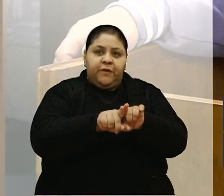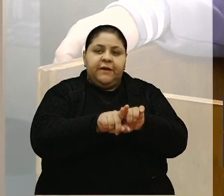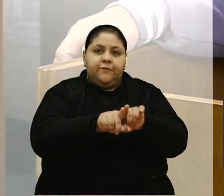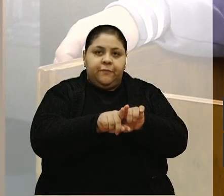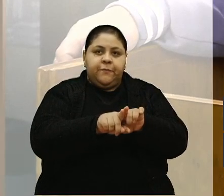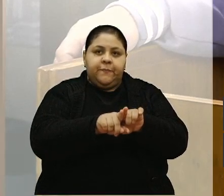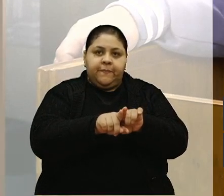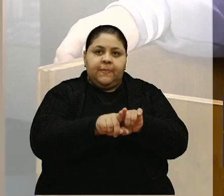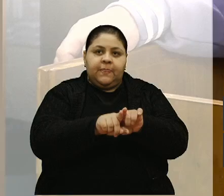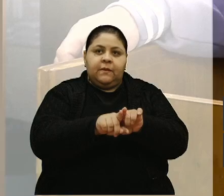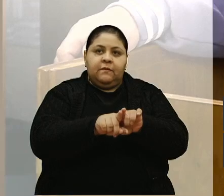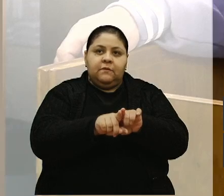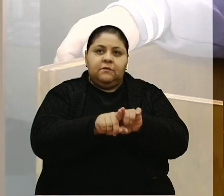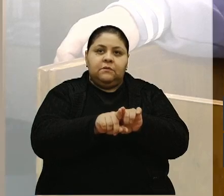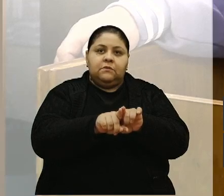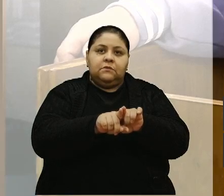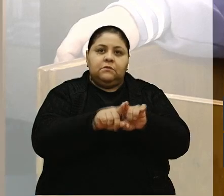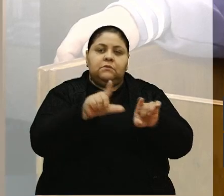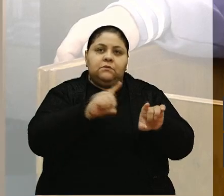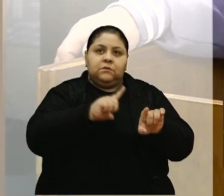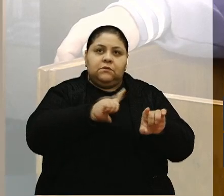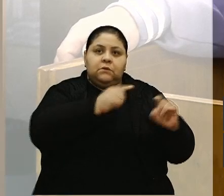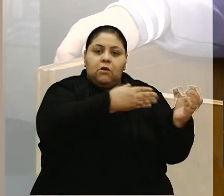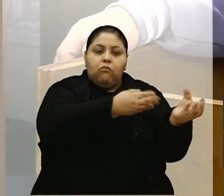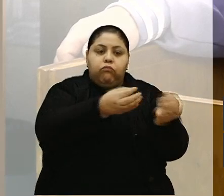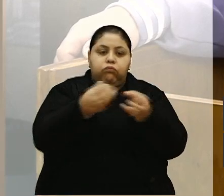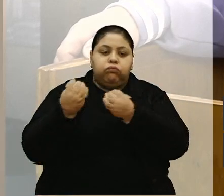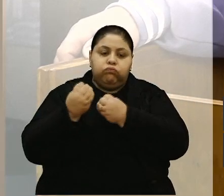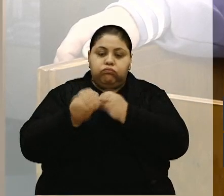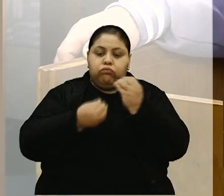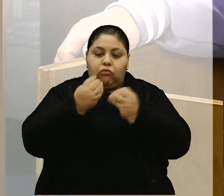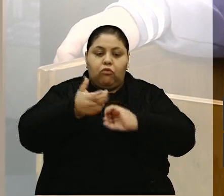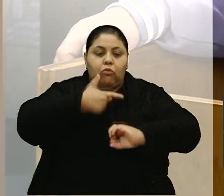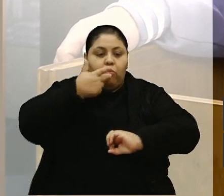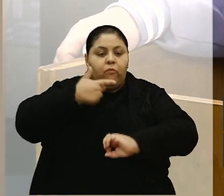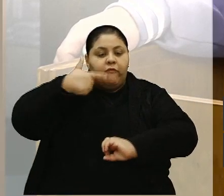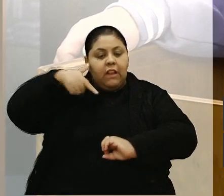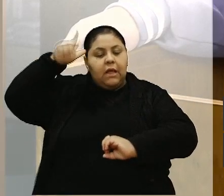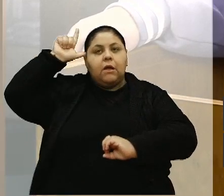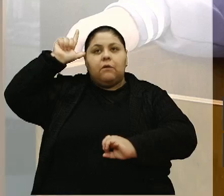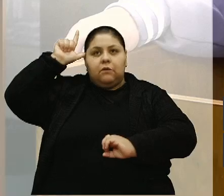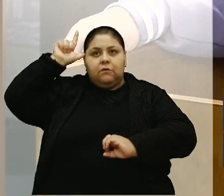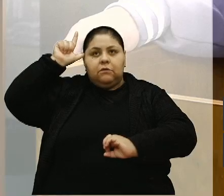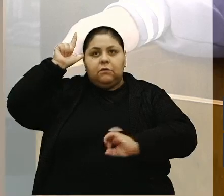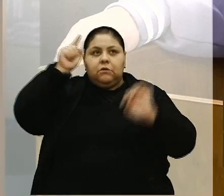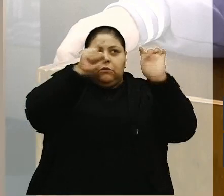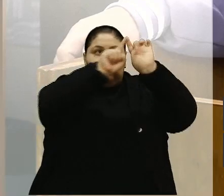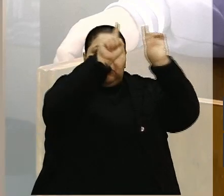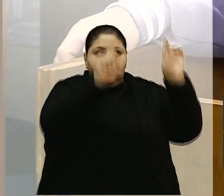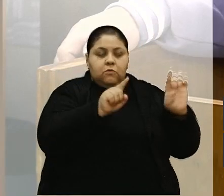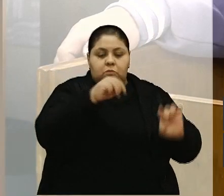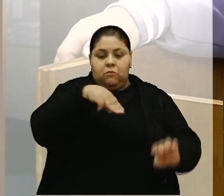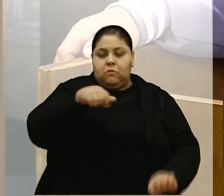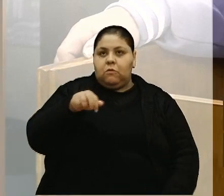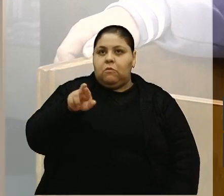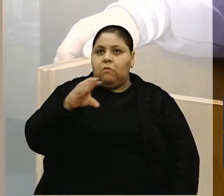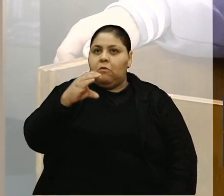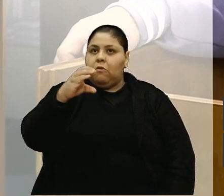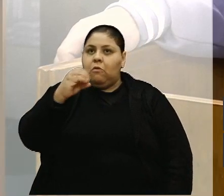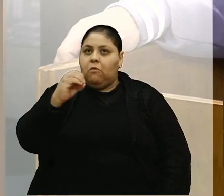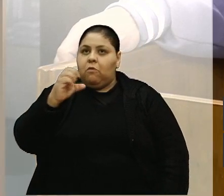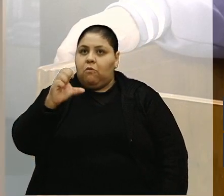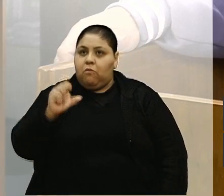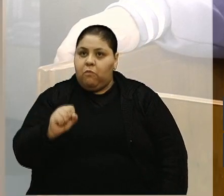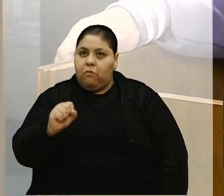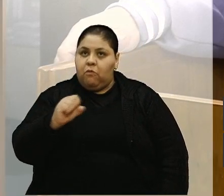Posso dizer que se empenharam, e muito. Como falei ontem, funcionário Marcos, operador, vinha de lado,